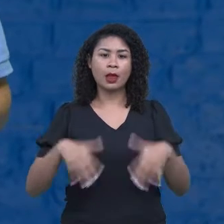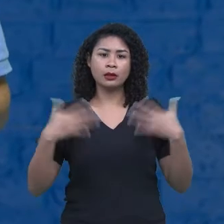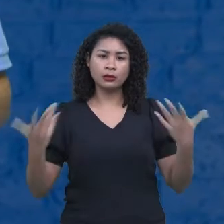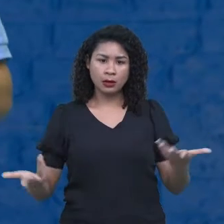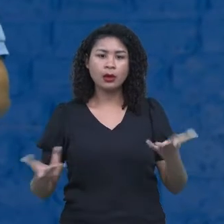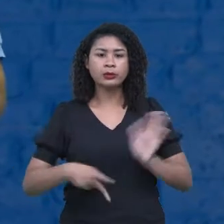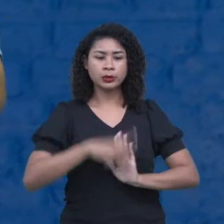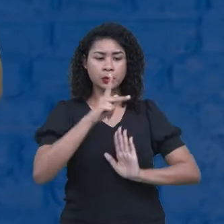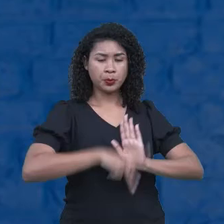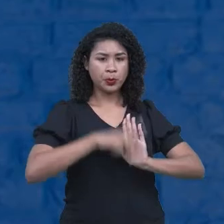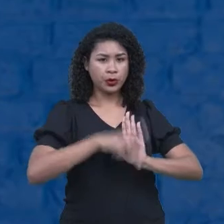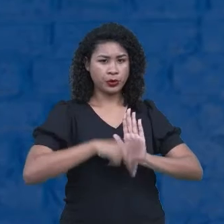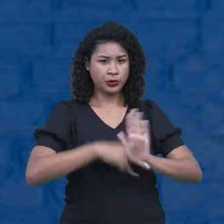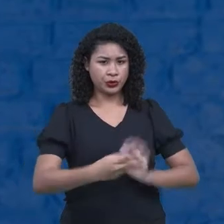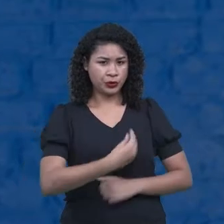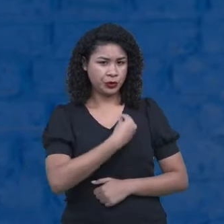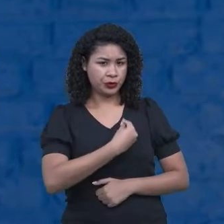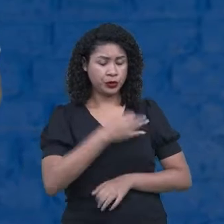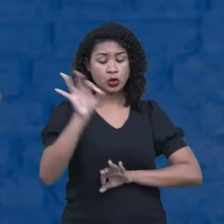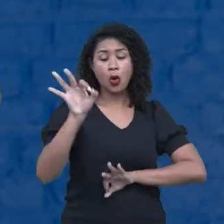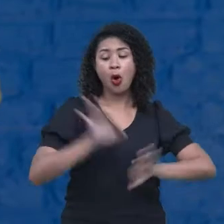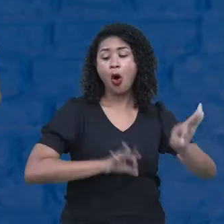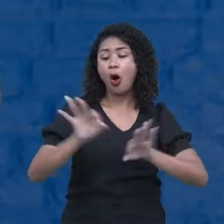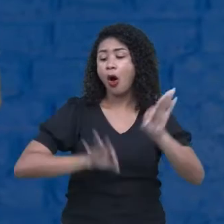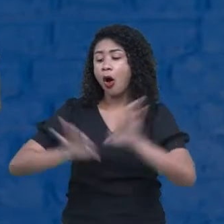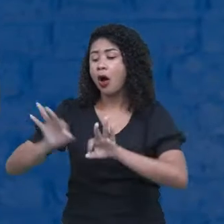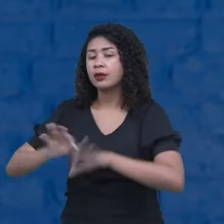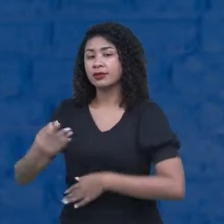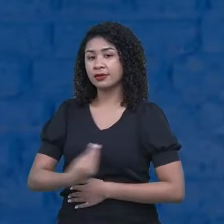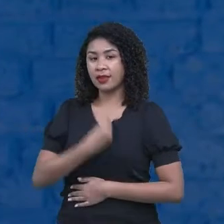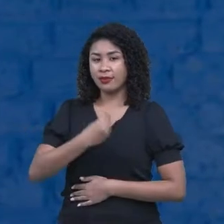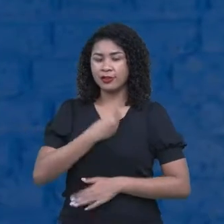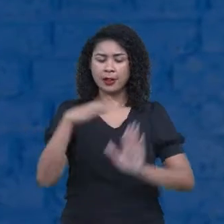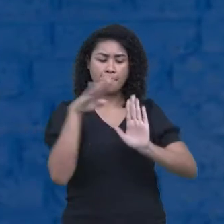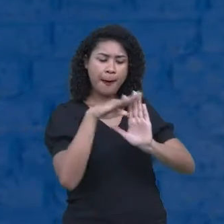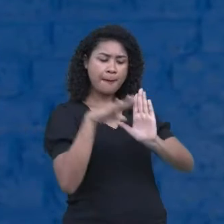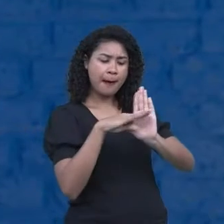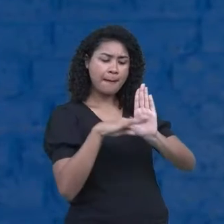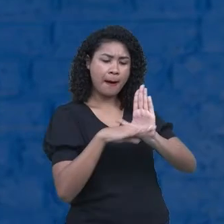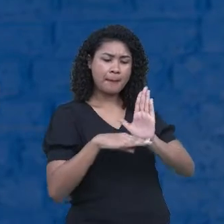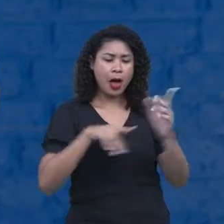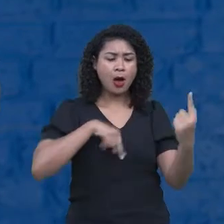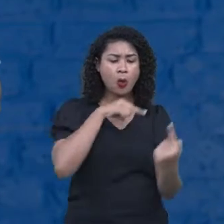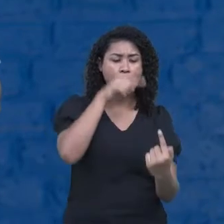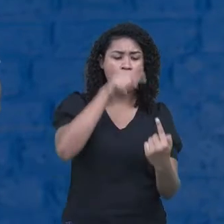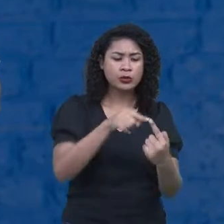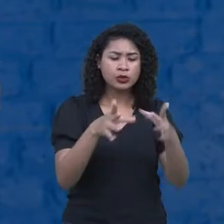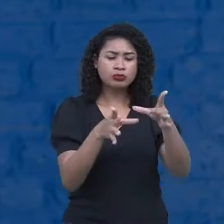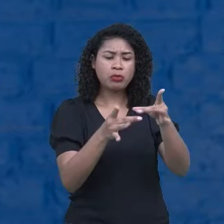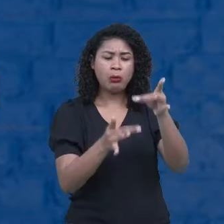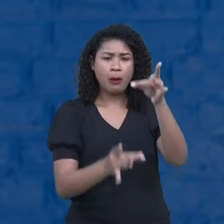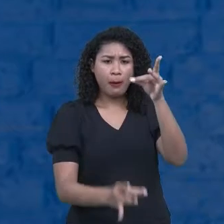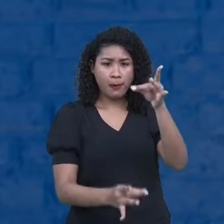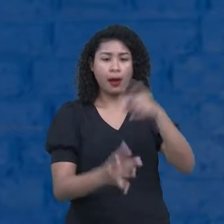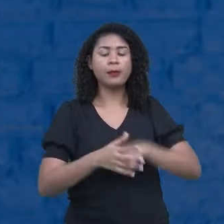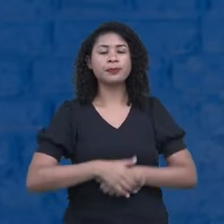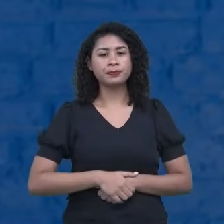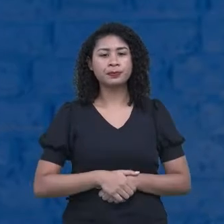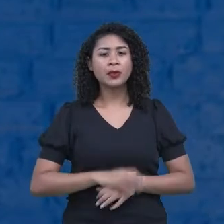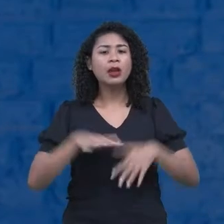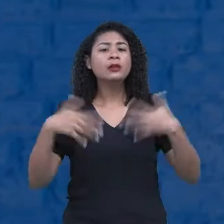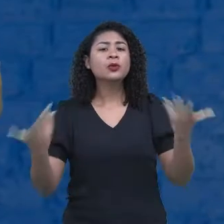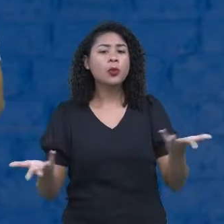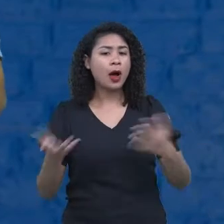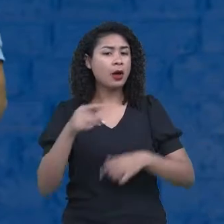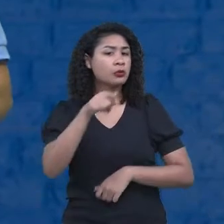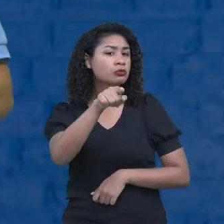projeto de vida, dentro desse projetar, né? Que nós colocamos aí, qual seria? Coloquem aí no